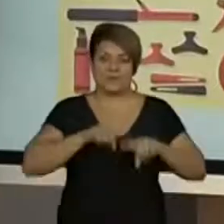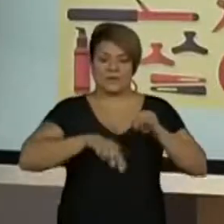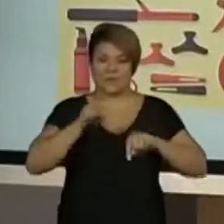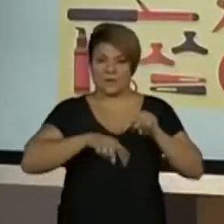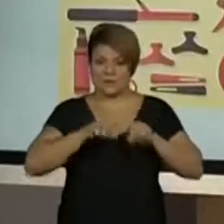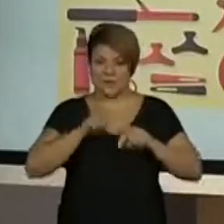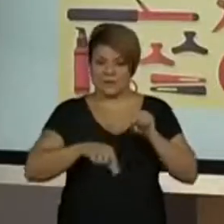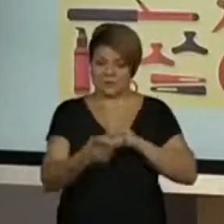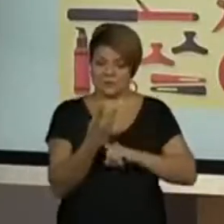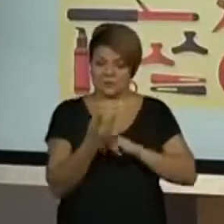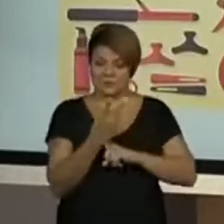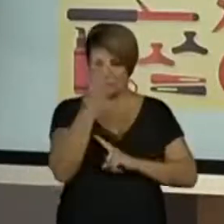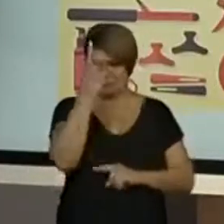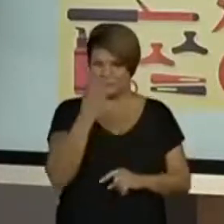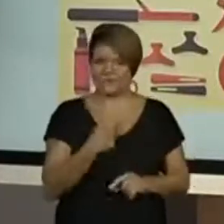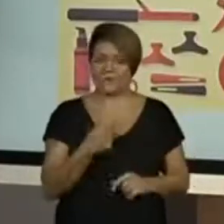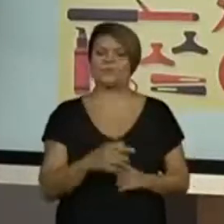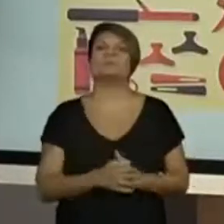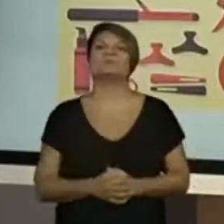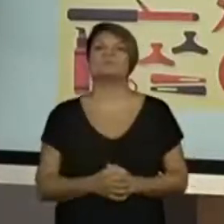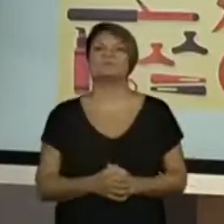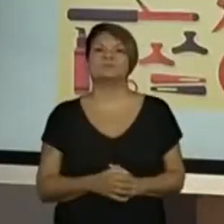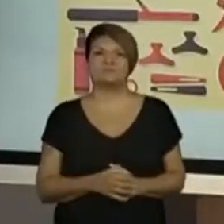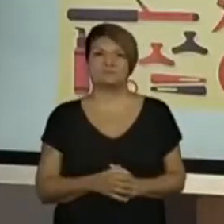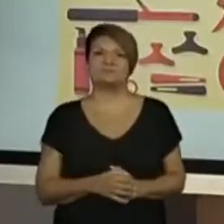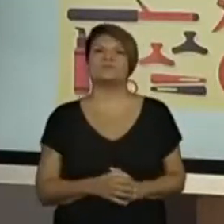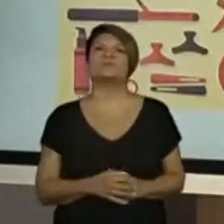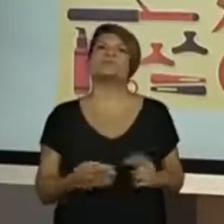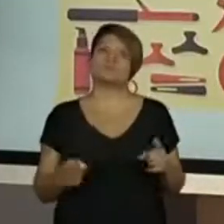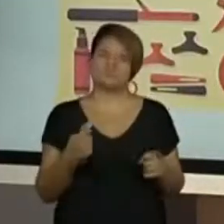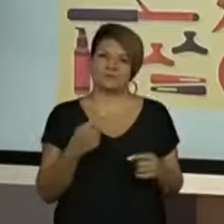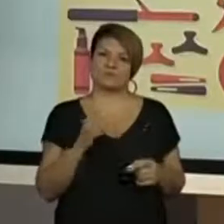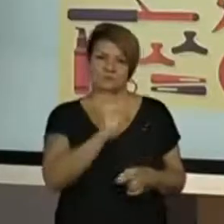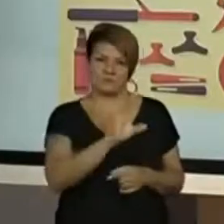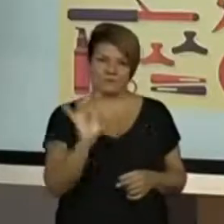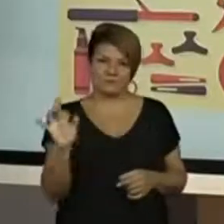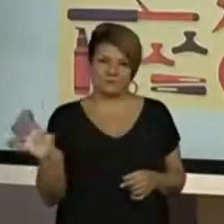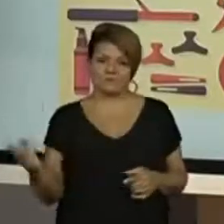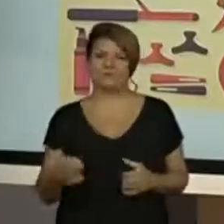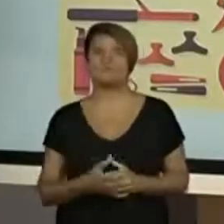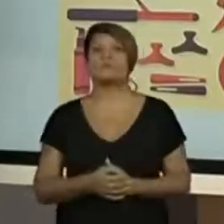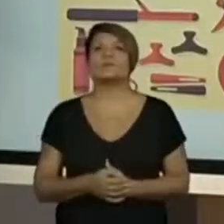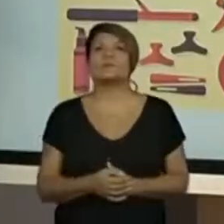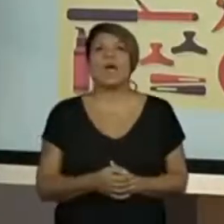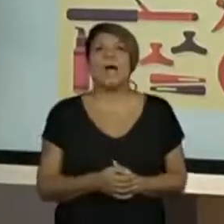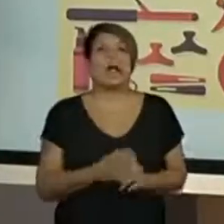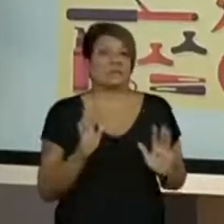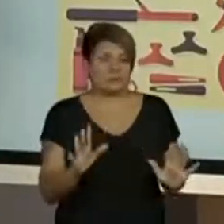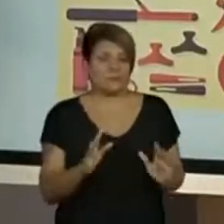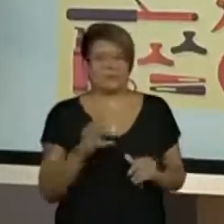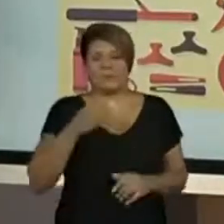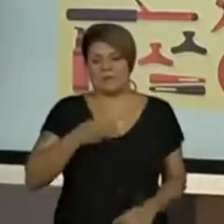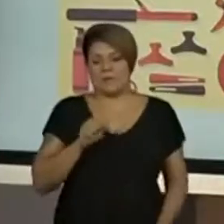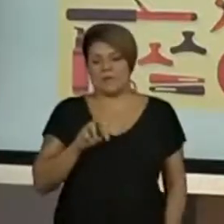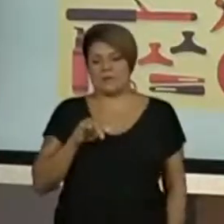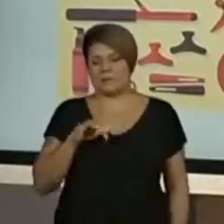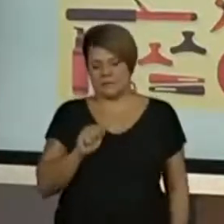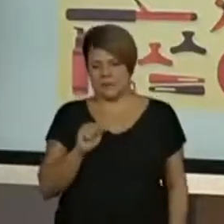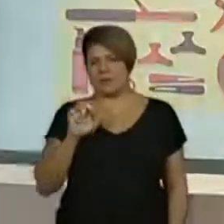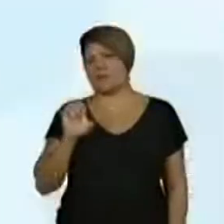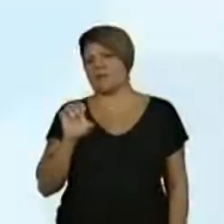de proteção. Individual. Né? Porque é de cada um. Ótimo. Olha lá, a Maria Eduarda